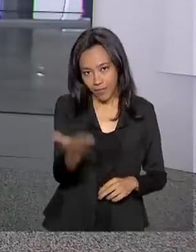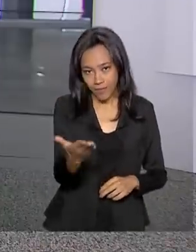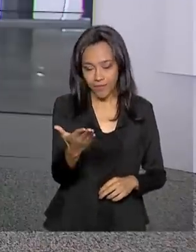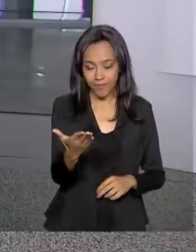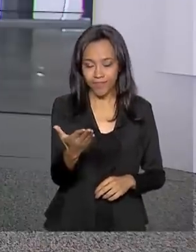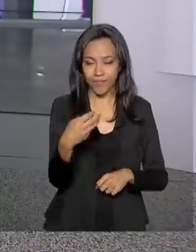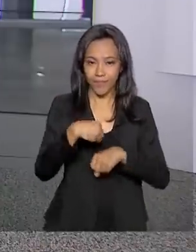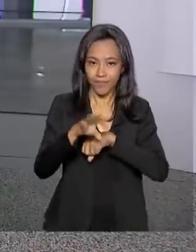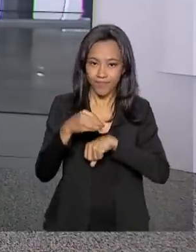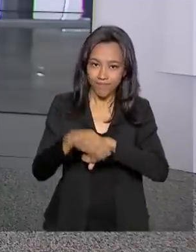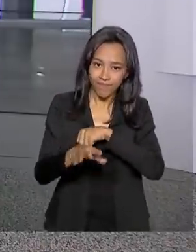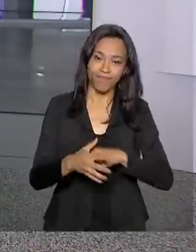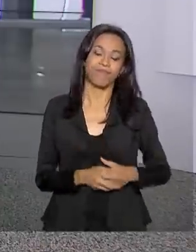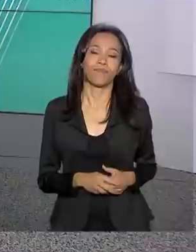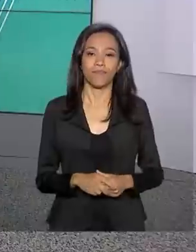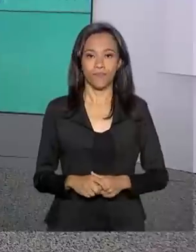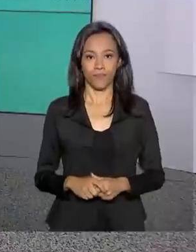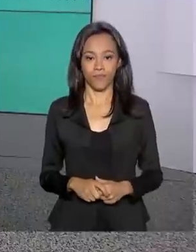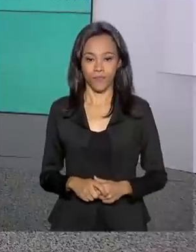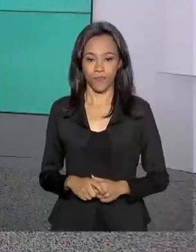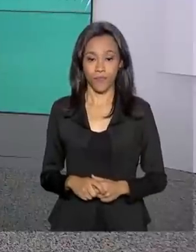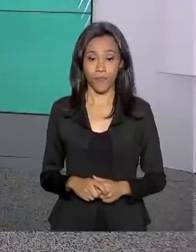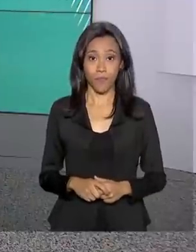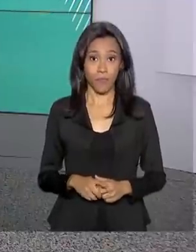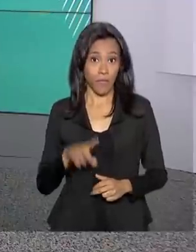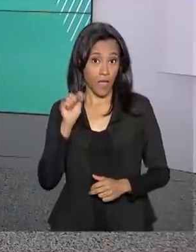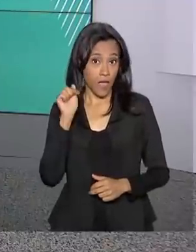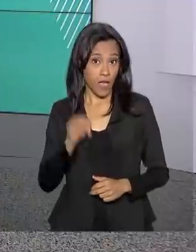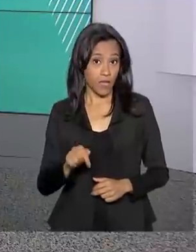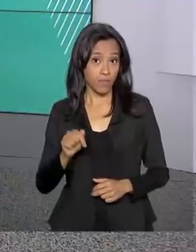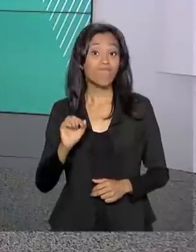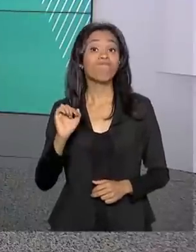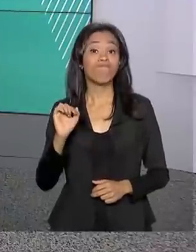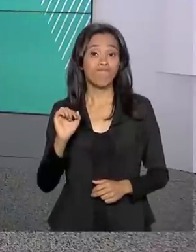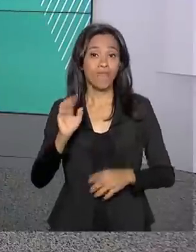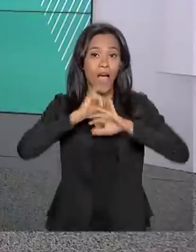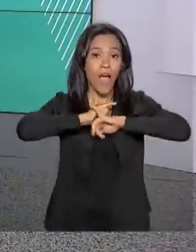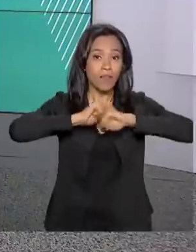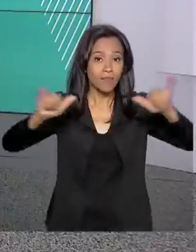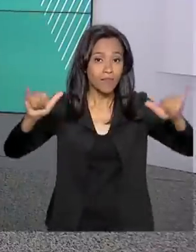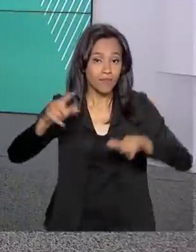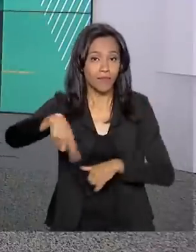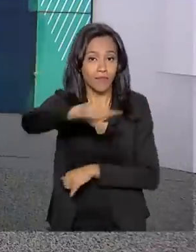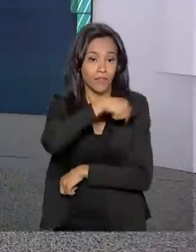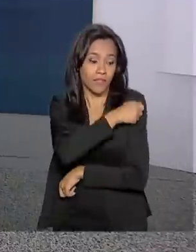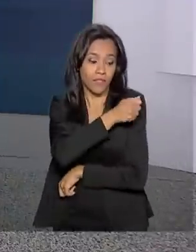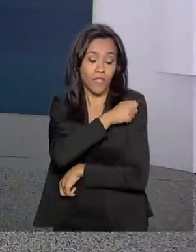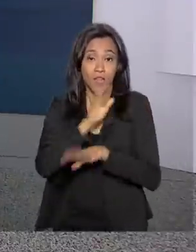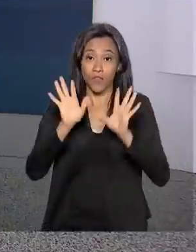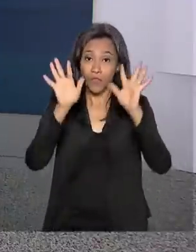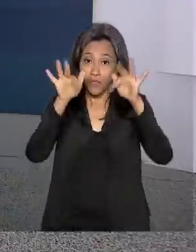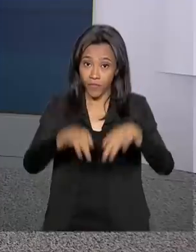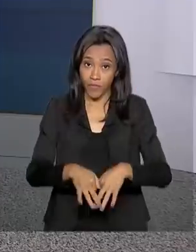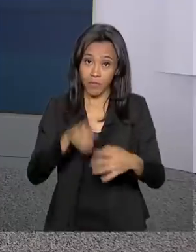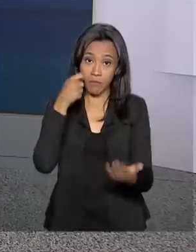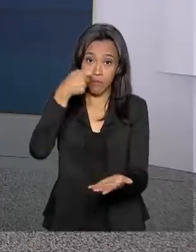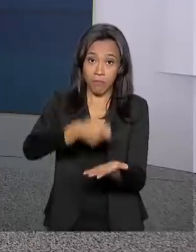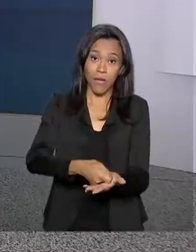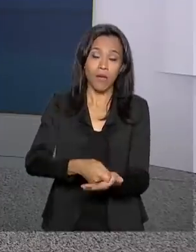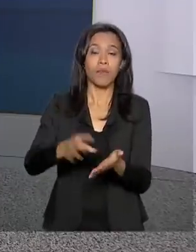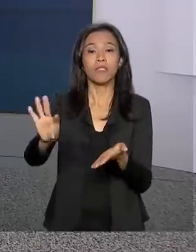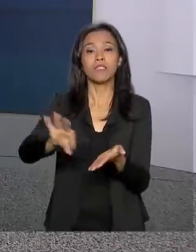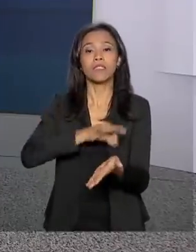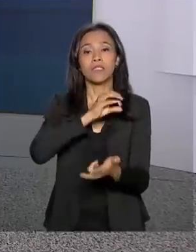Luciana, pelas informações. E esse recado agora é para os estudantes. Fim do prazo para o pagamento da taxa de